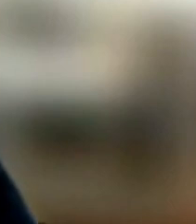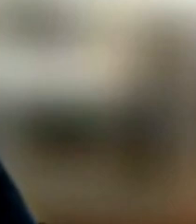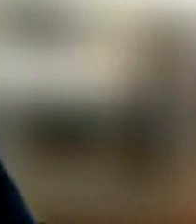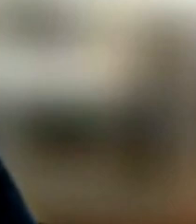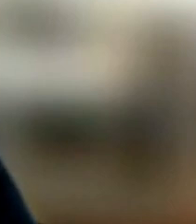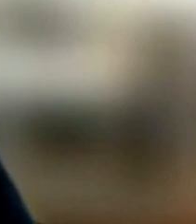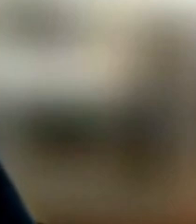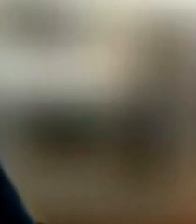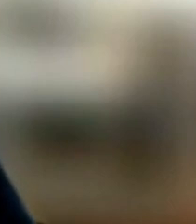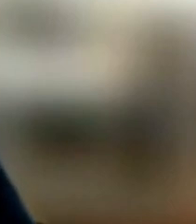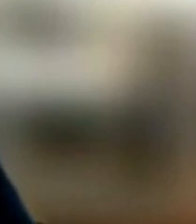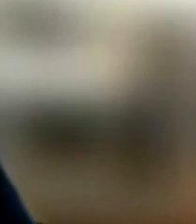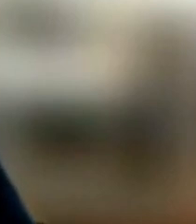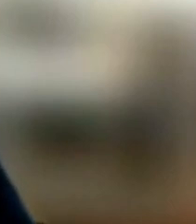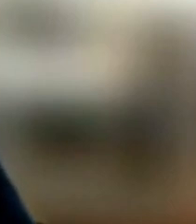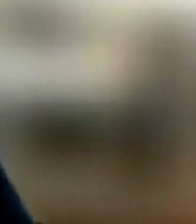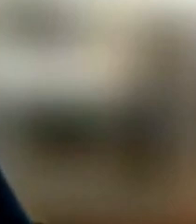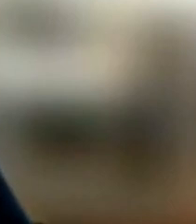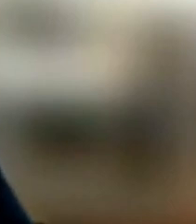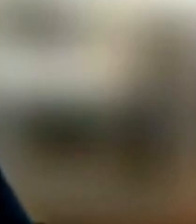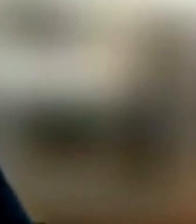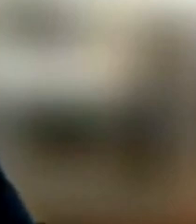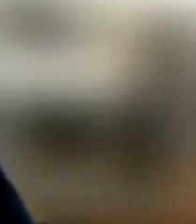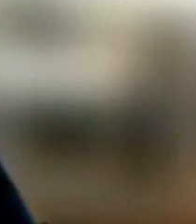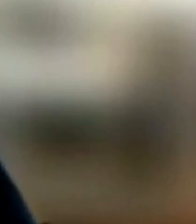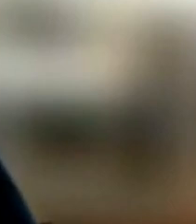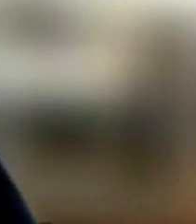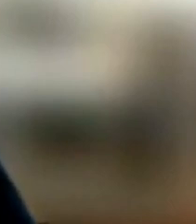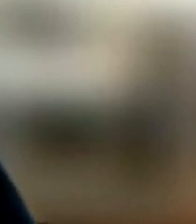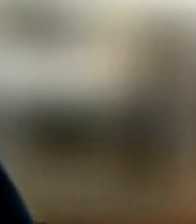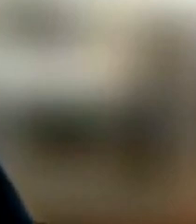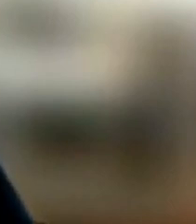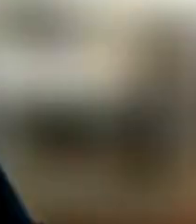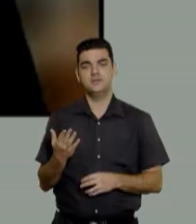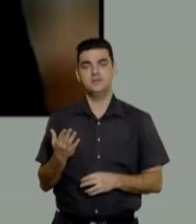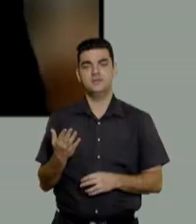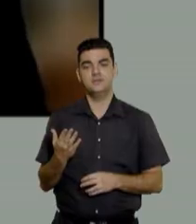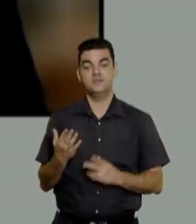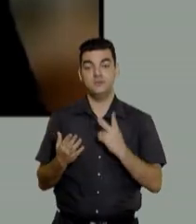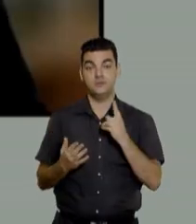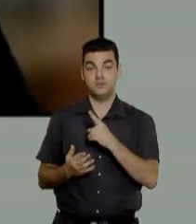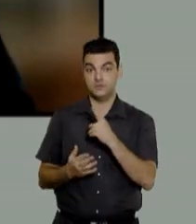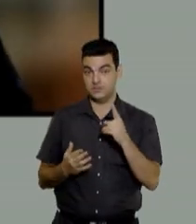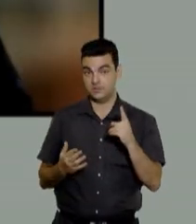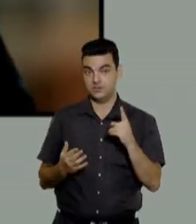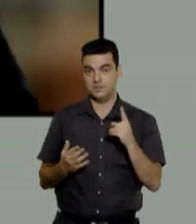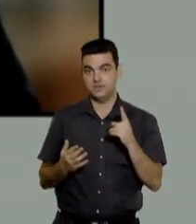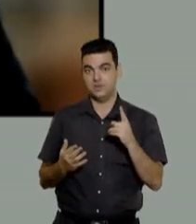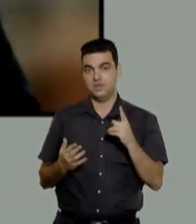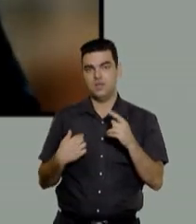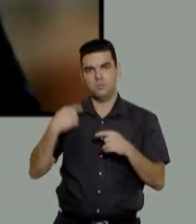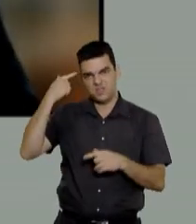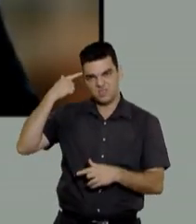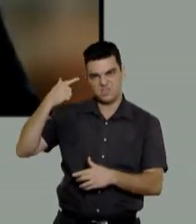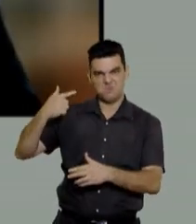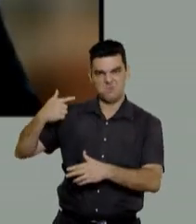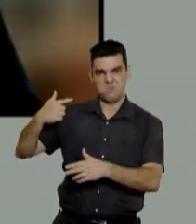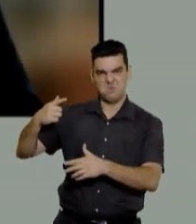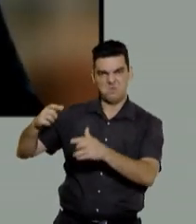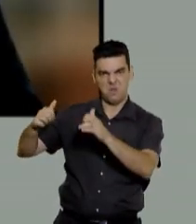preservação ambiental dentro do compromisso global com o futuro da humanidade. Não pudemos admitir retrocesso